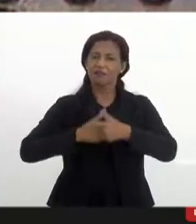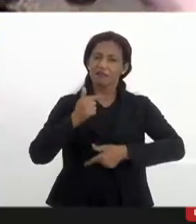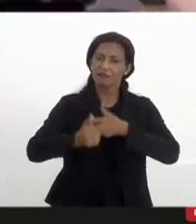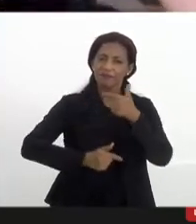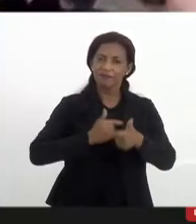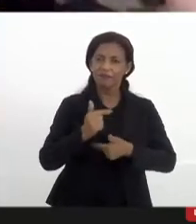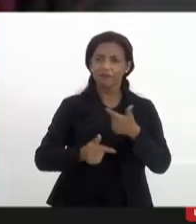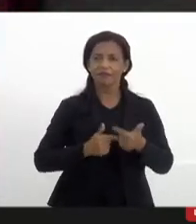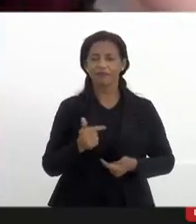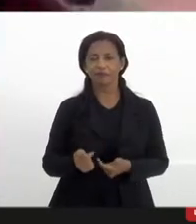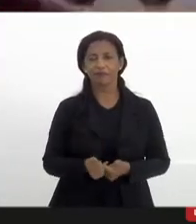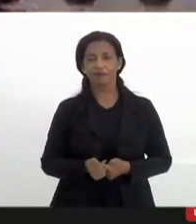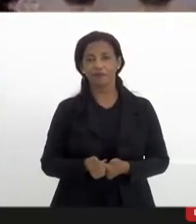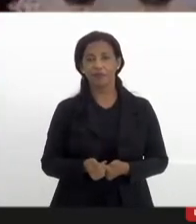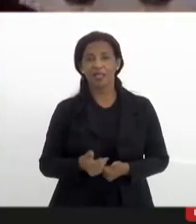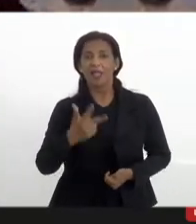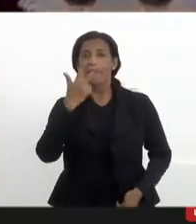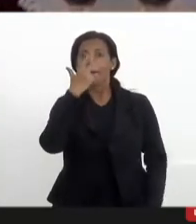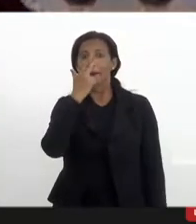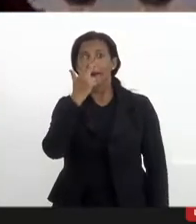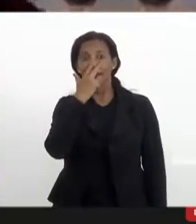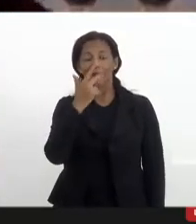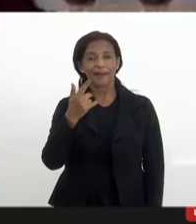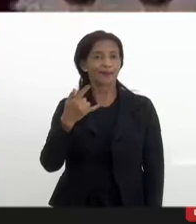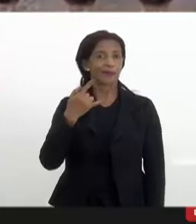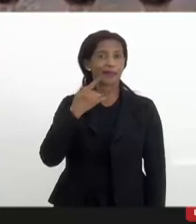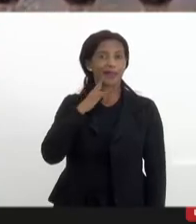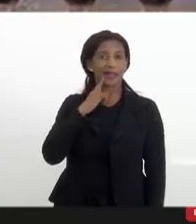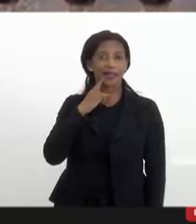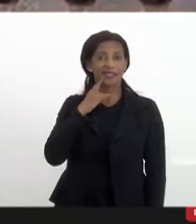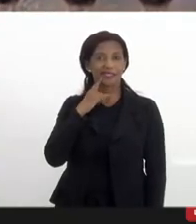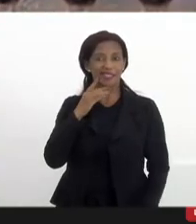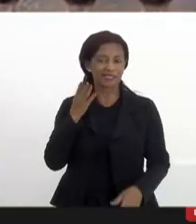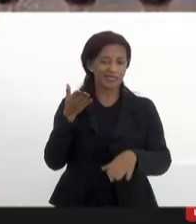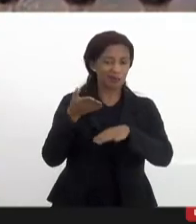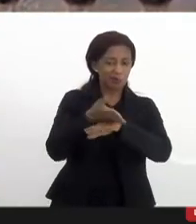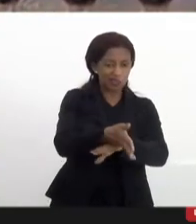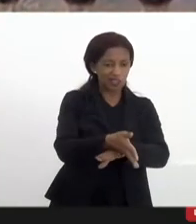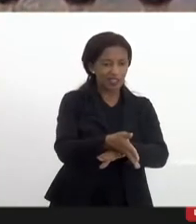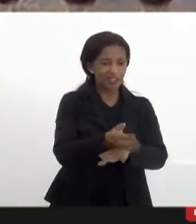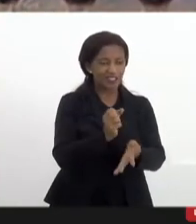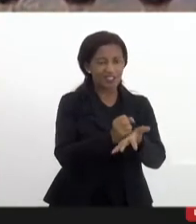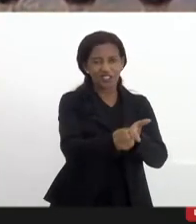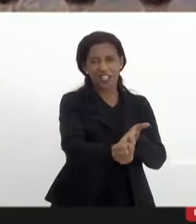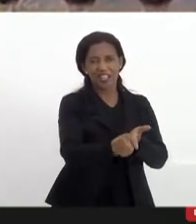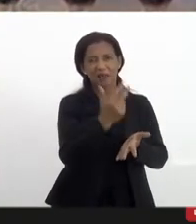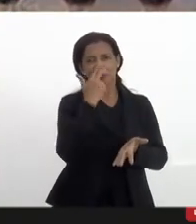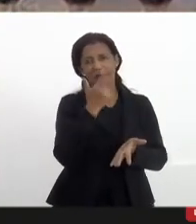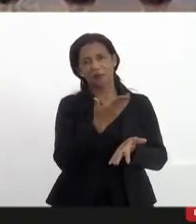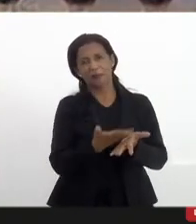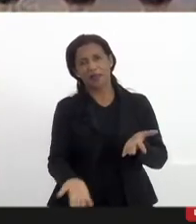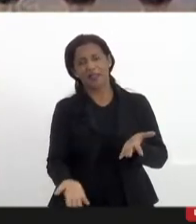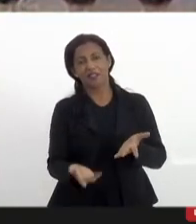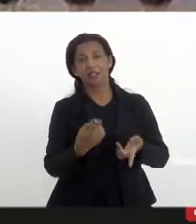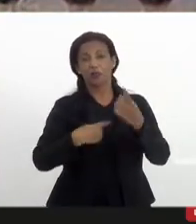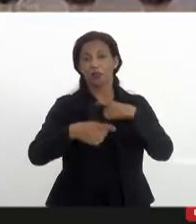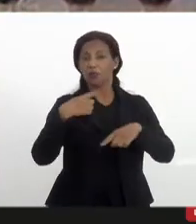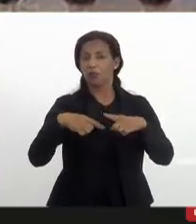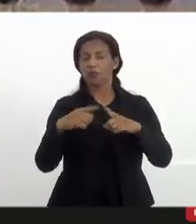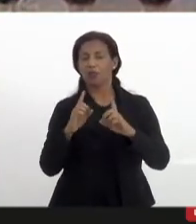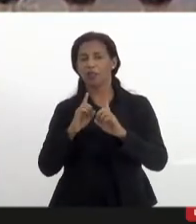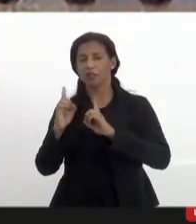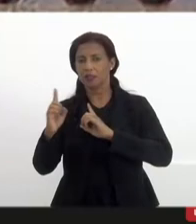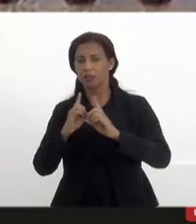que é uma cachaça que depois que entra já era a gente não perde mais então retomar esse